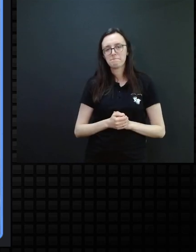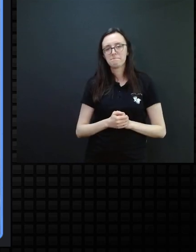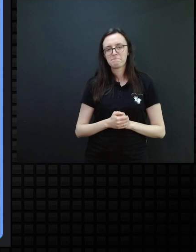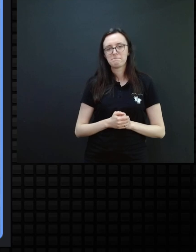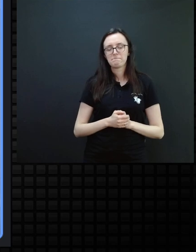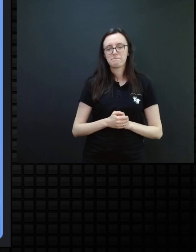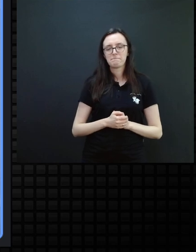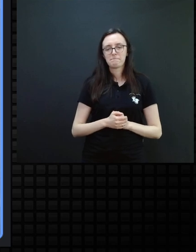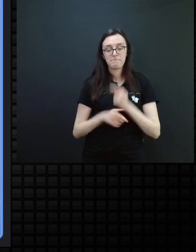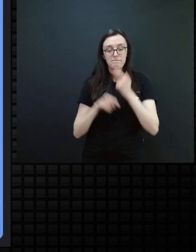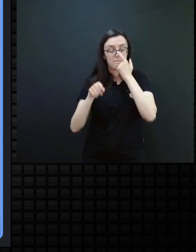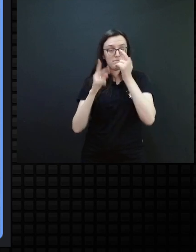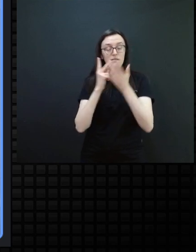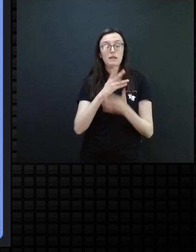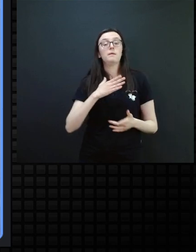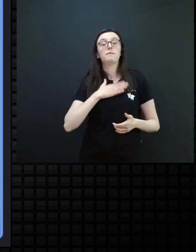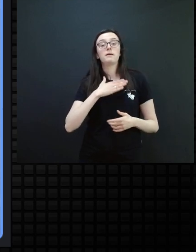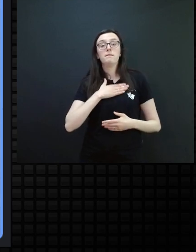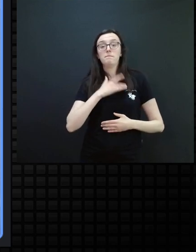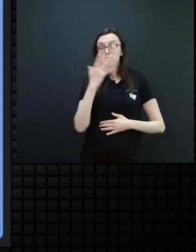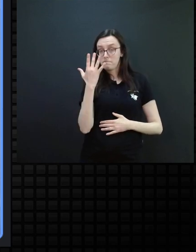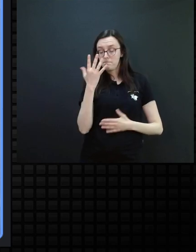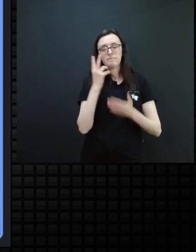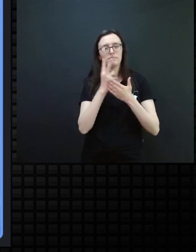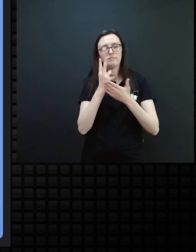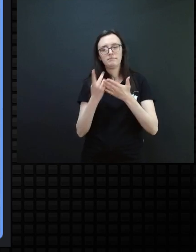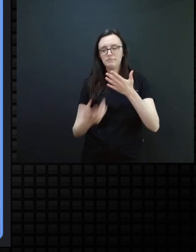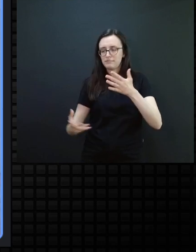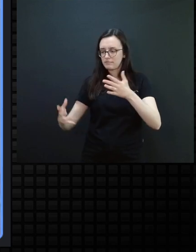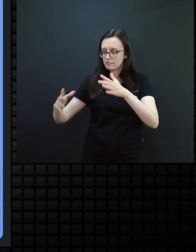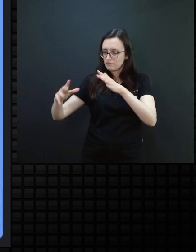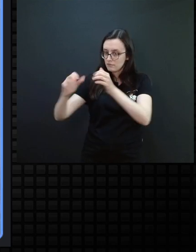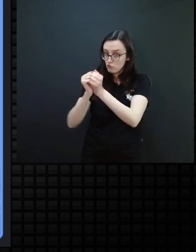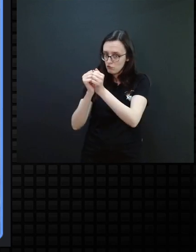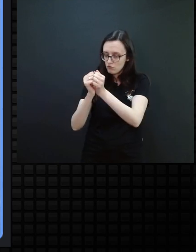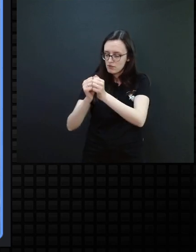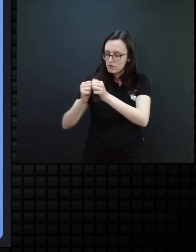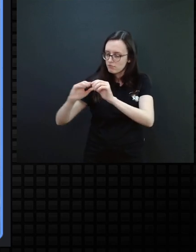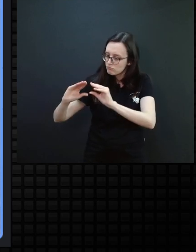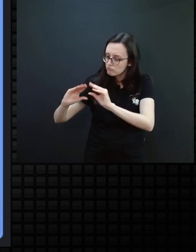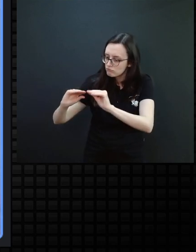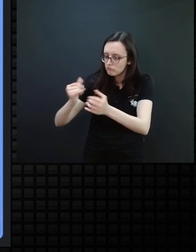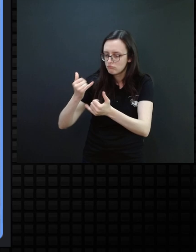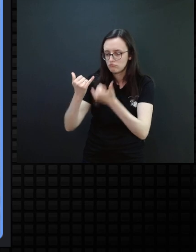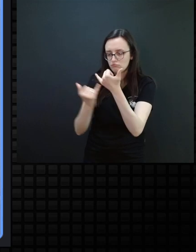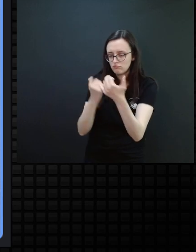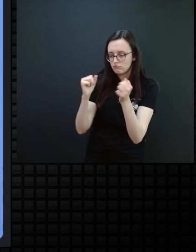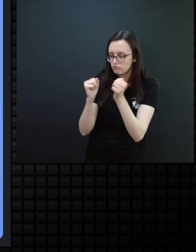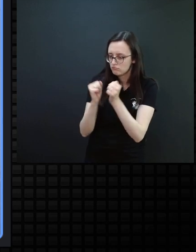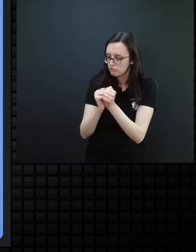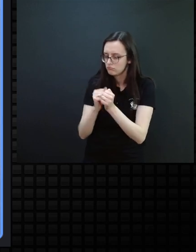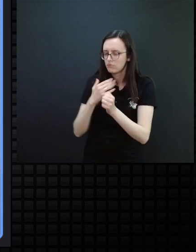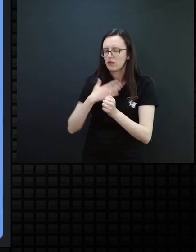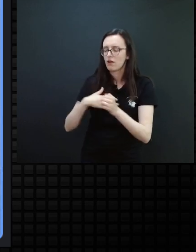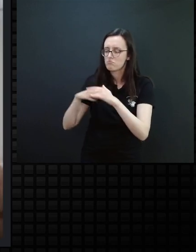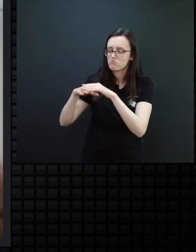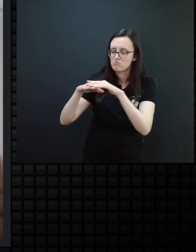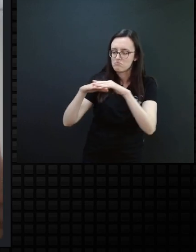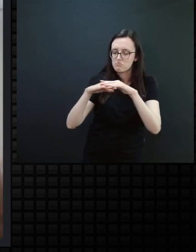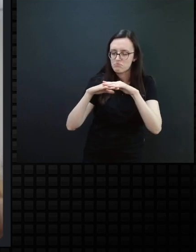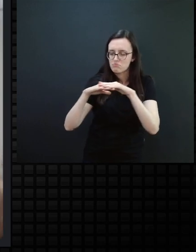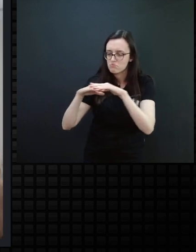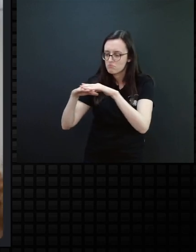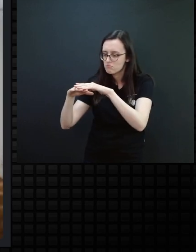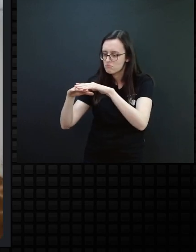a minha mão em cima. Tocamos junto, rastreamos suavemente, eu